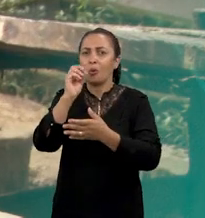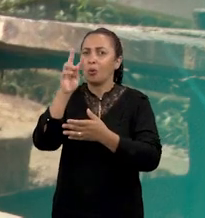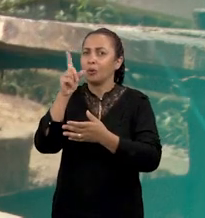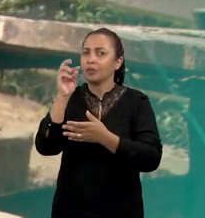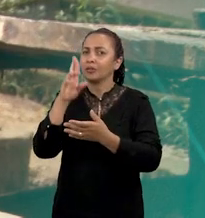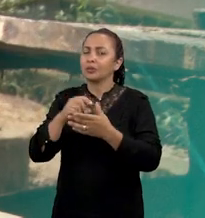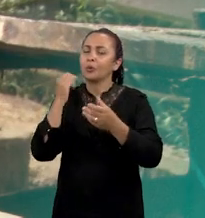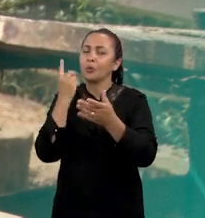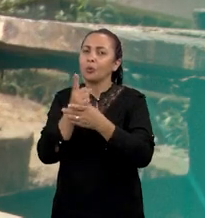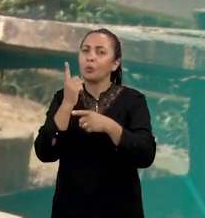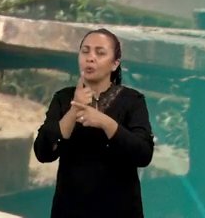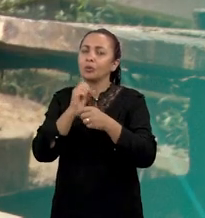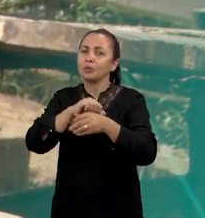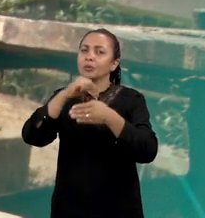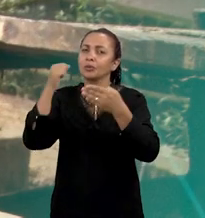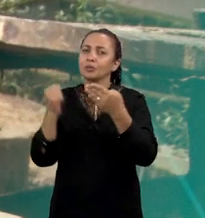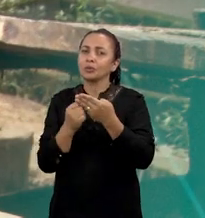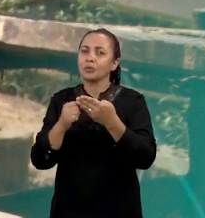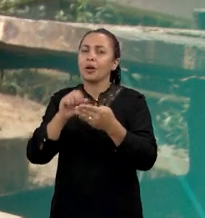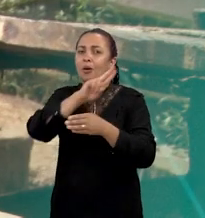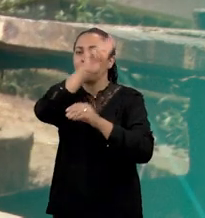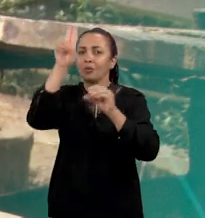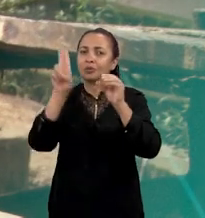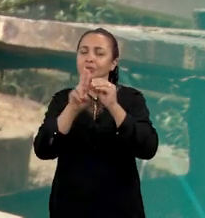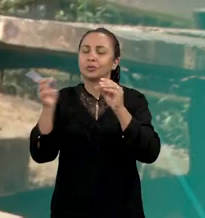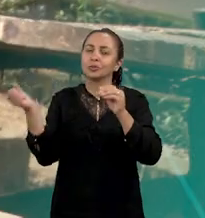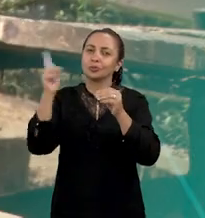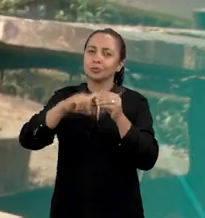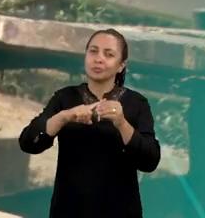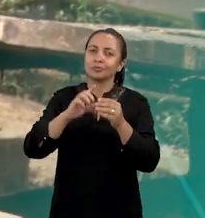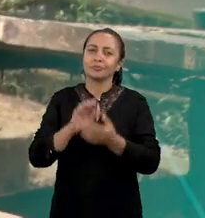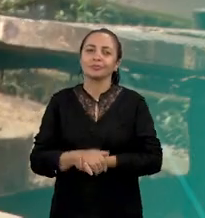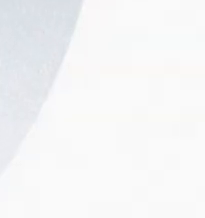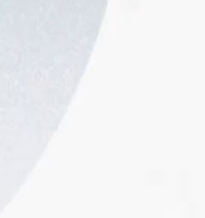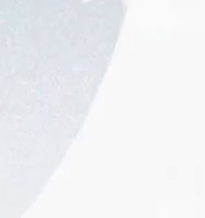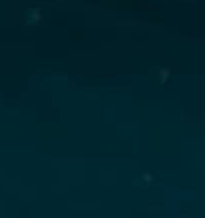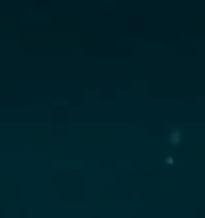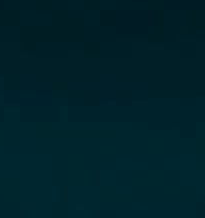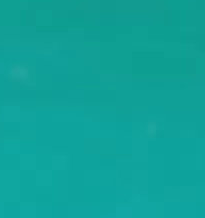e descobrir os novos cordelistas. O Univer Ciência volta já já.